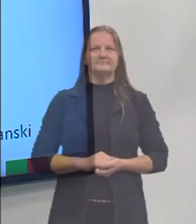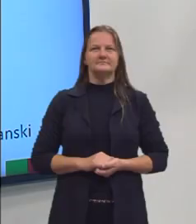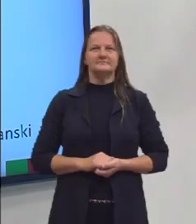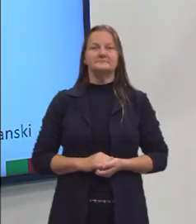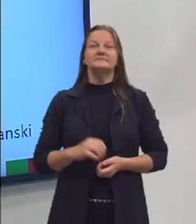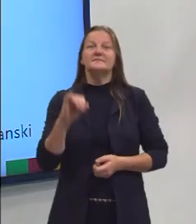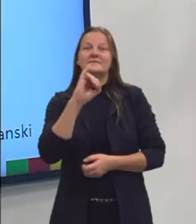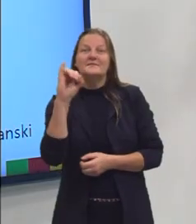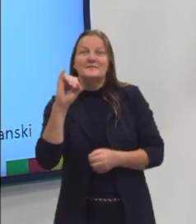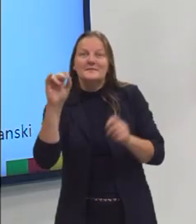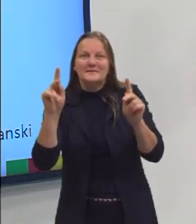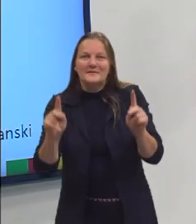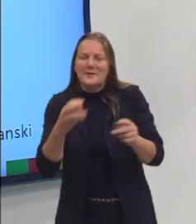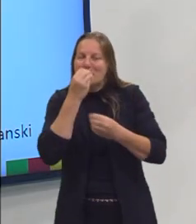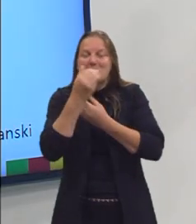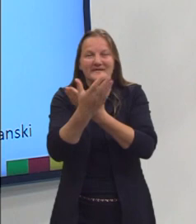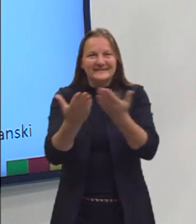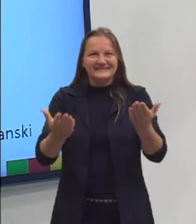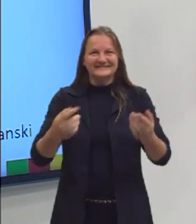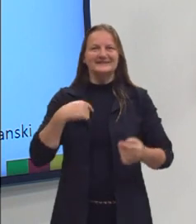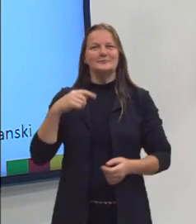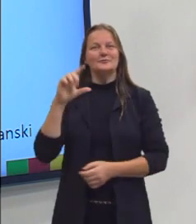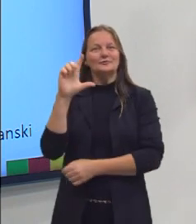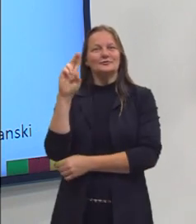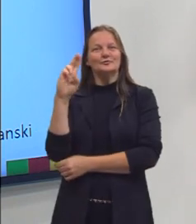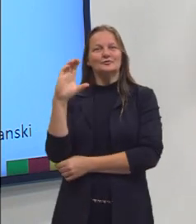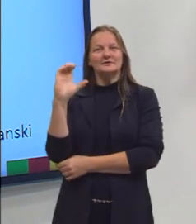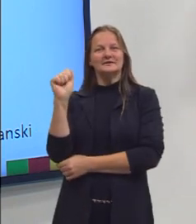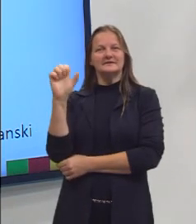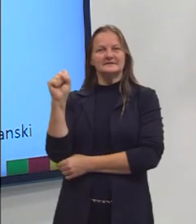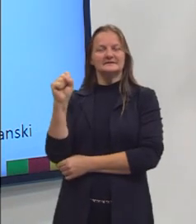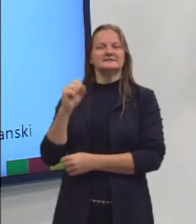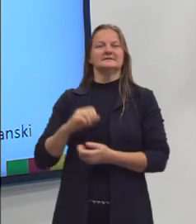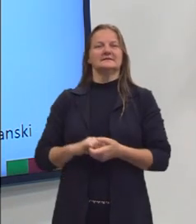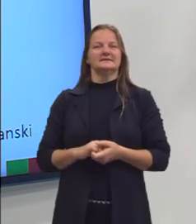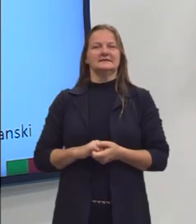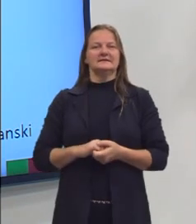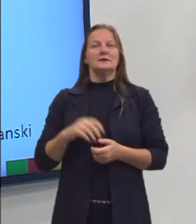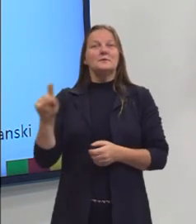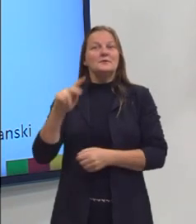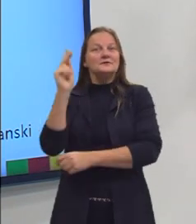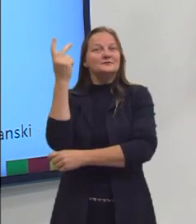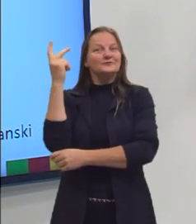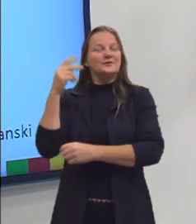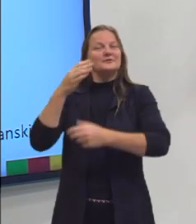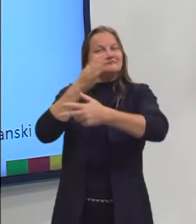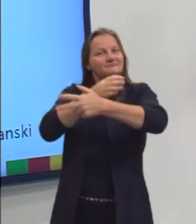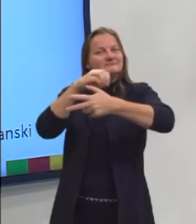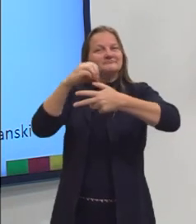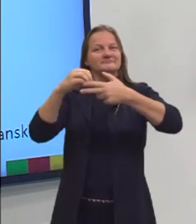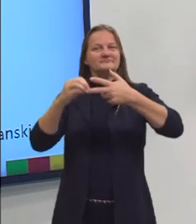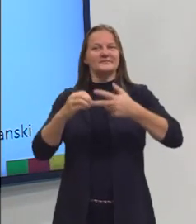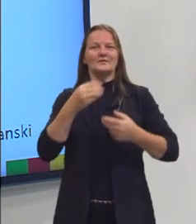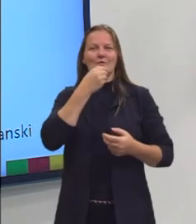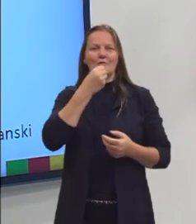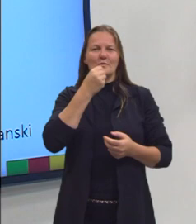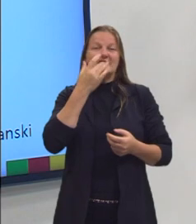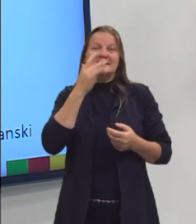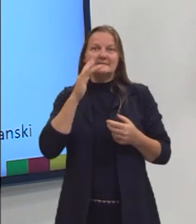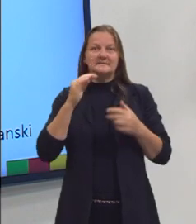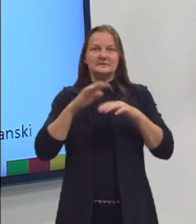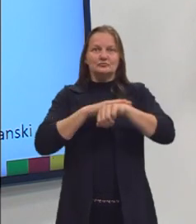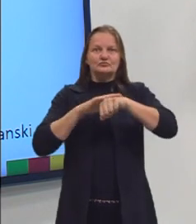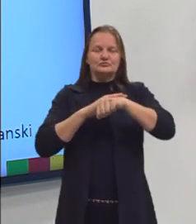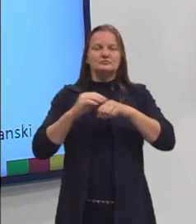E aí, pessoal, tudo bem? Eu sou o Lucas Labella, professor de História do Pré-Enem. Eu sou um homem branco,